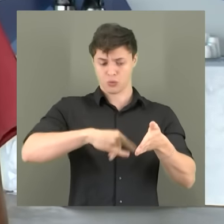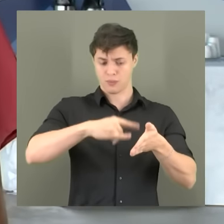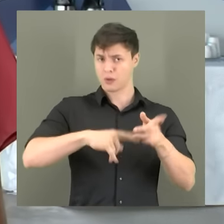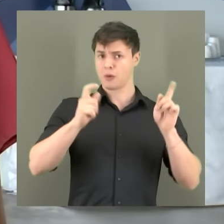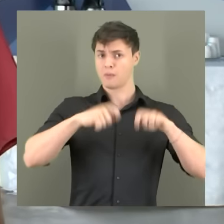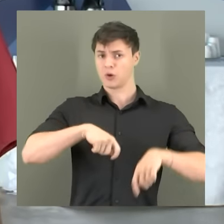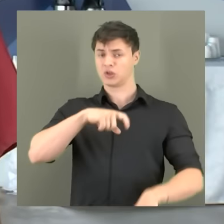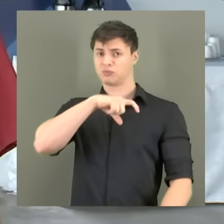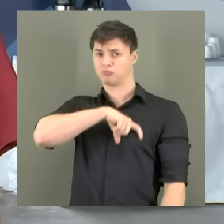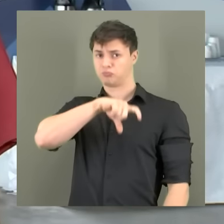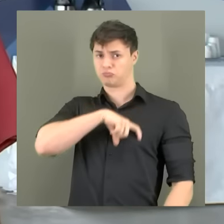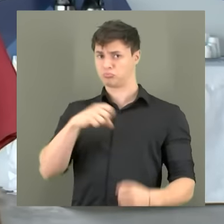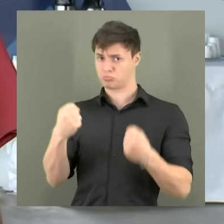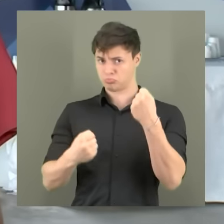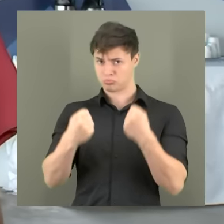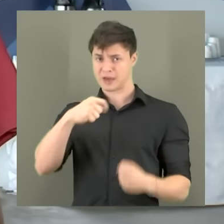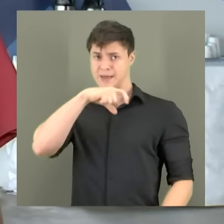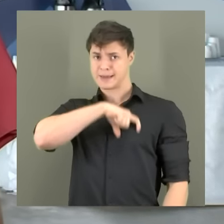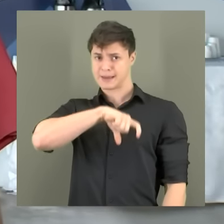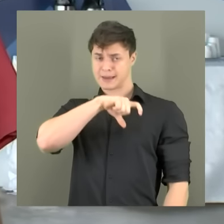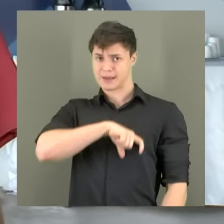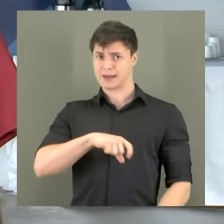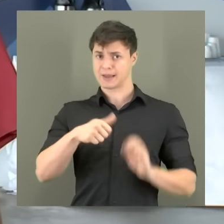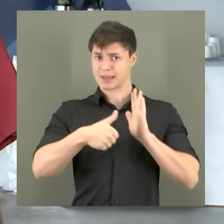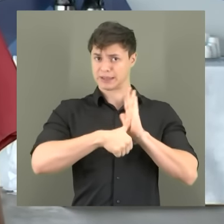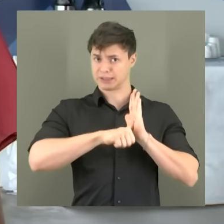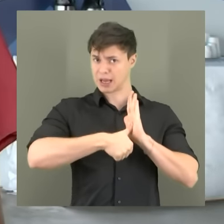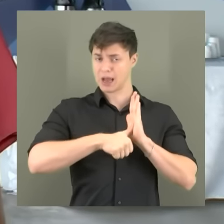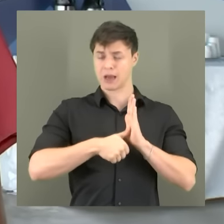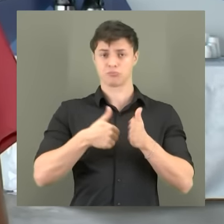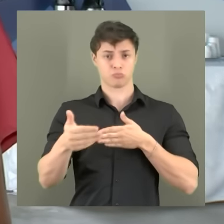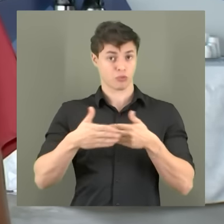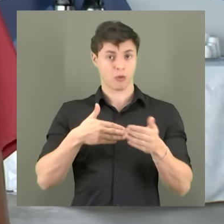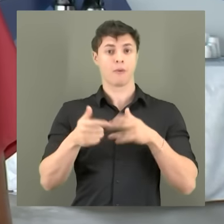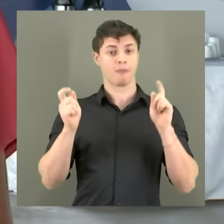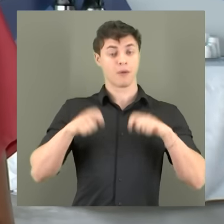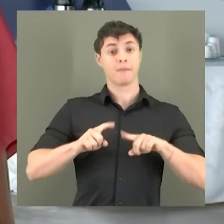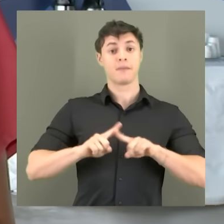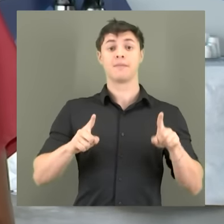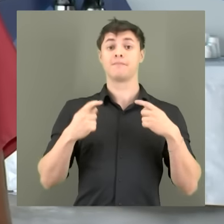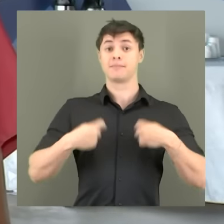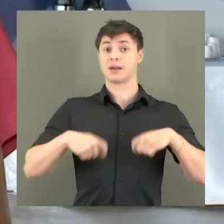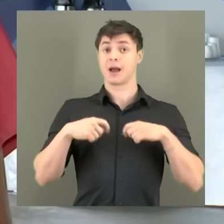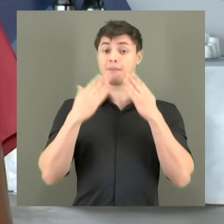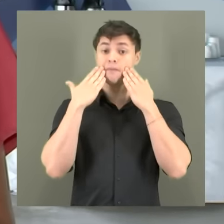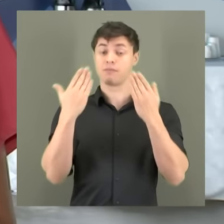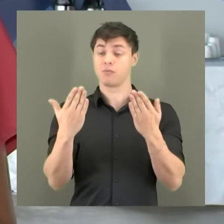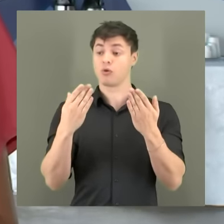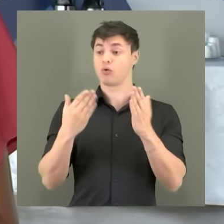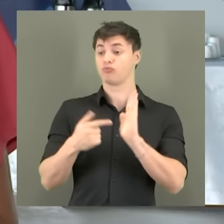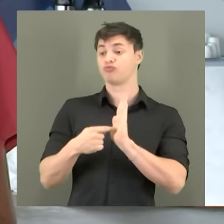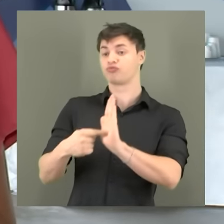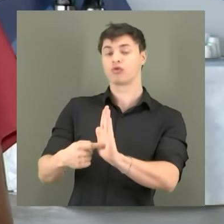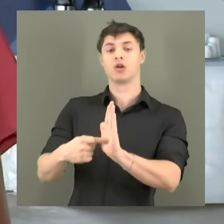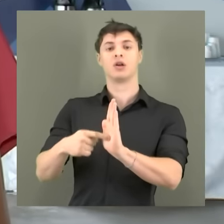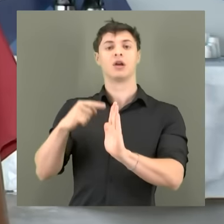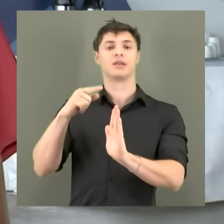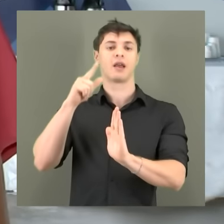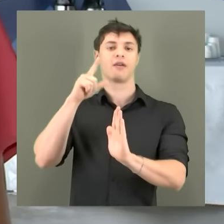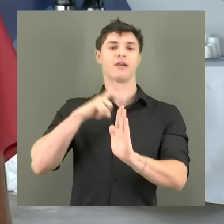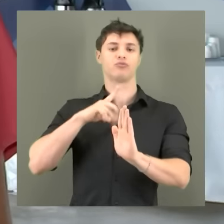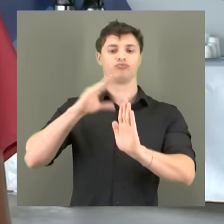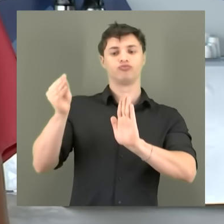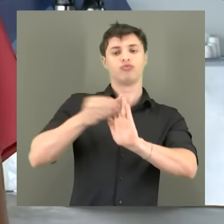habilitação, carteira de identidade, carteira de trabalho, mas é necessário apresentar um documento com foto. E